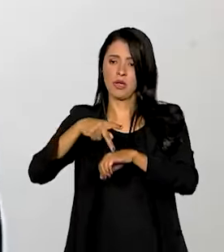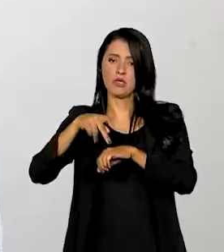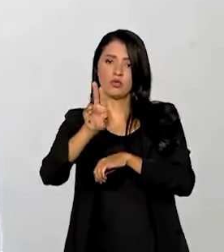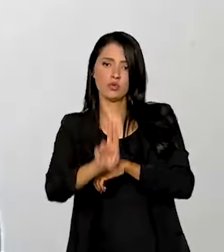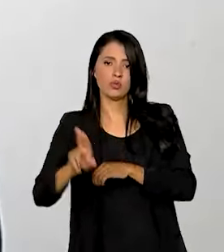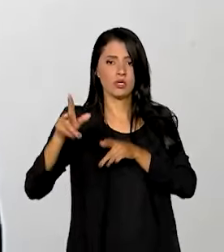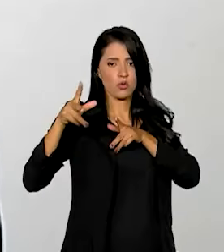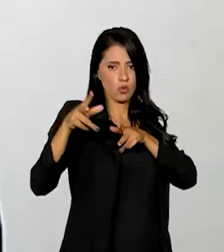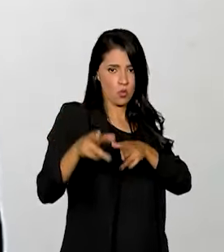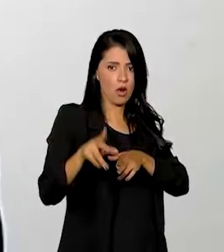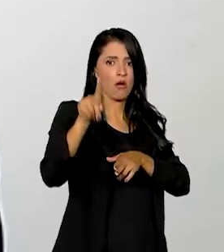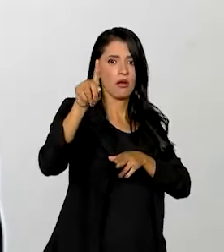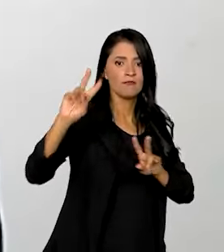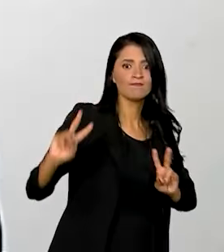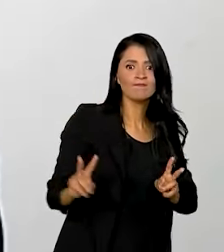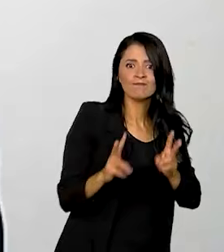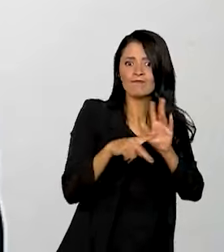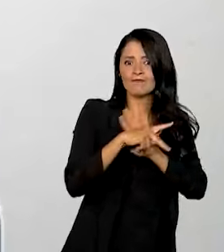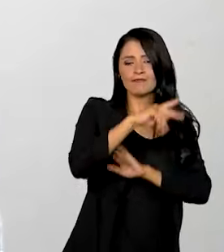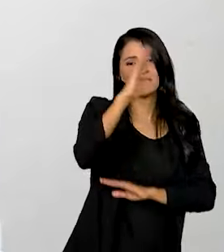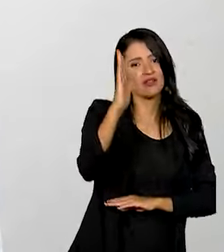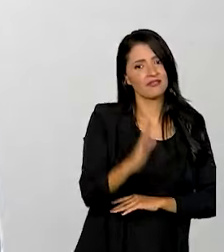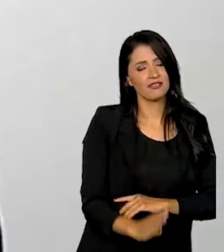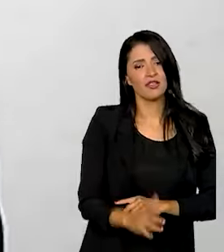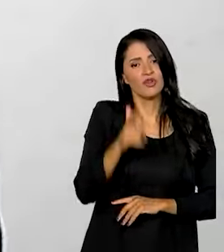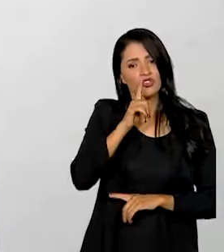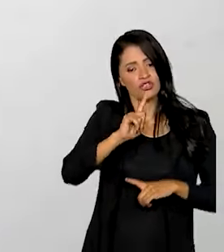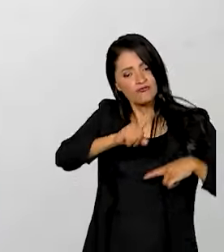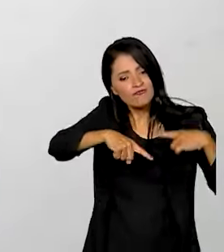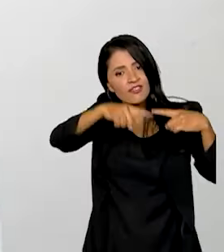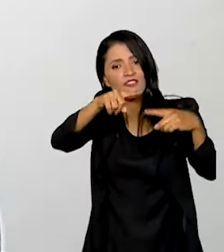Então, é uma vitória brasileira e nós vamos crescer muito com esse projeto.